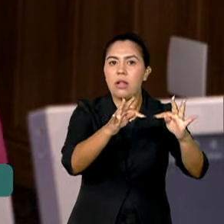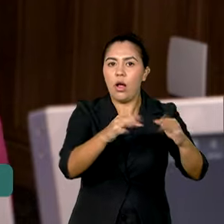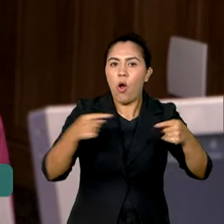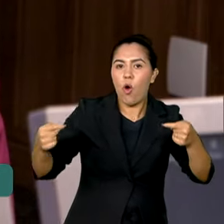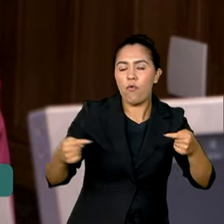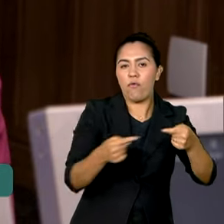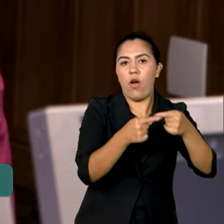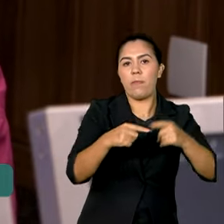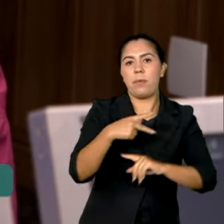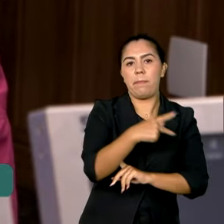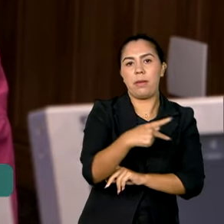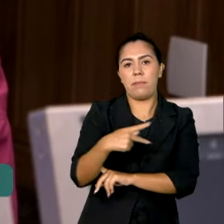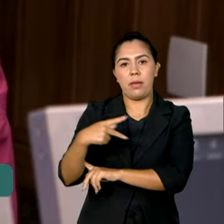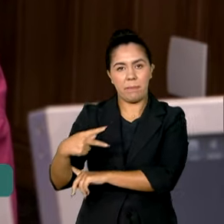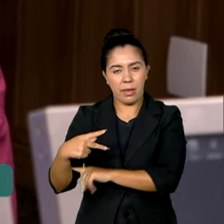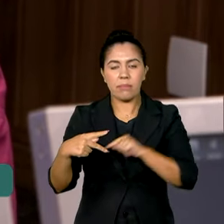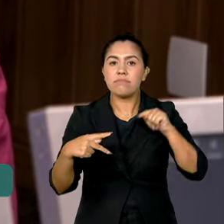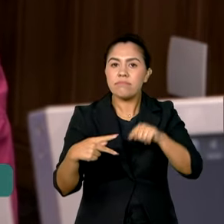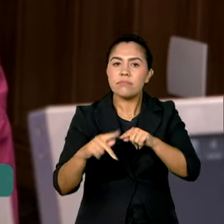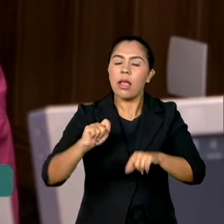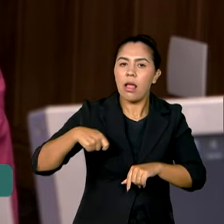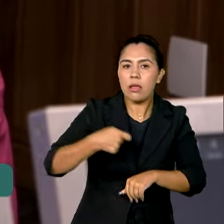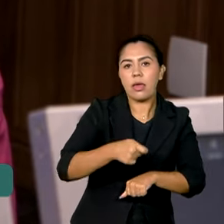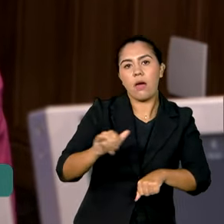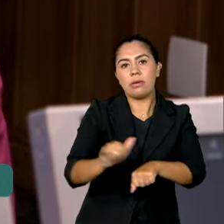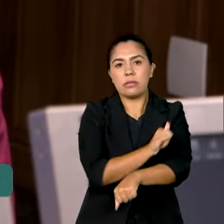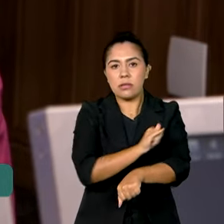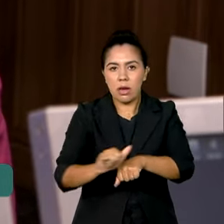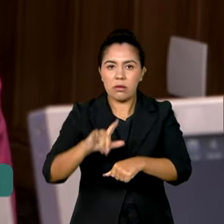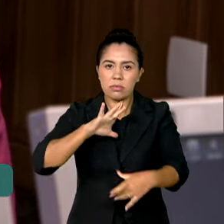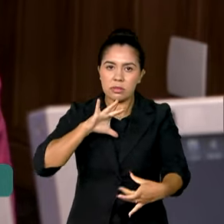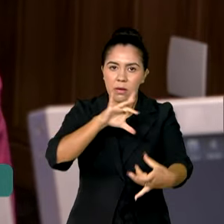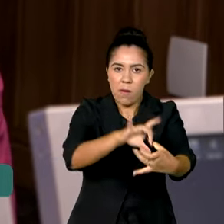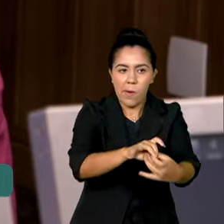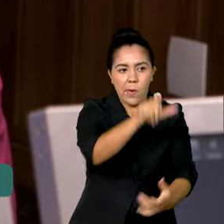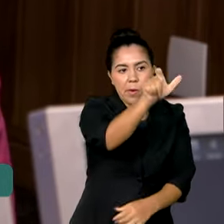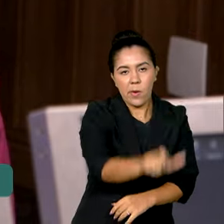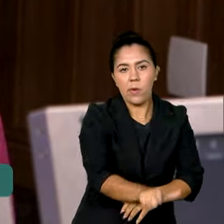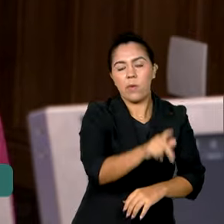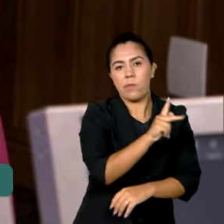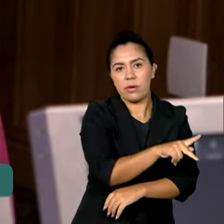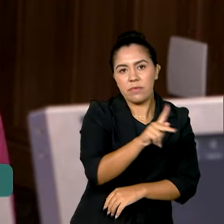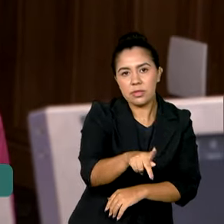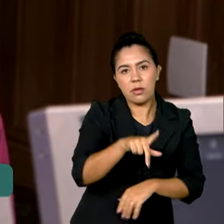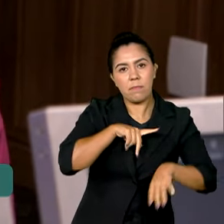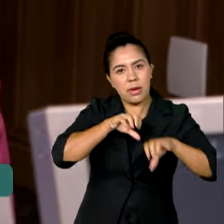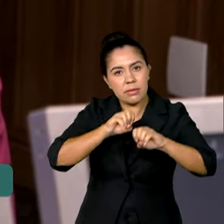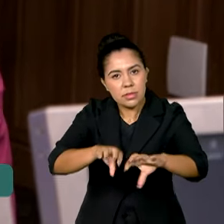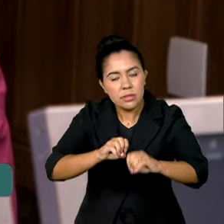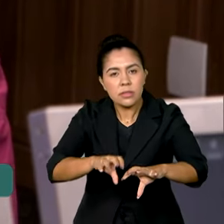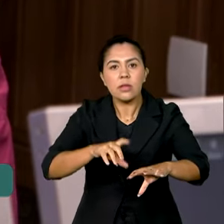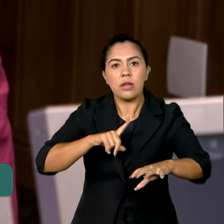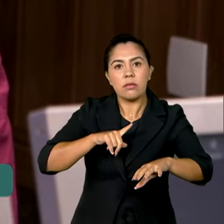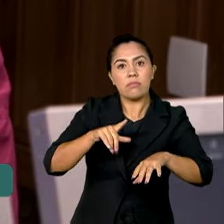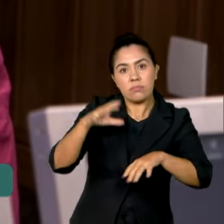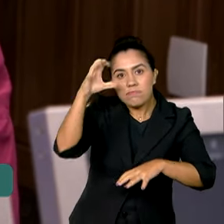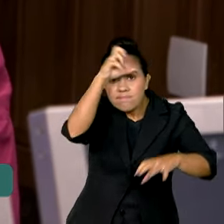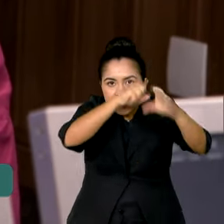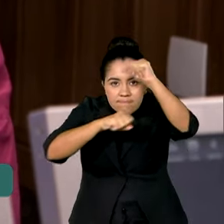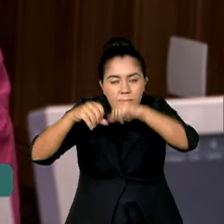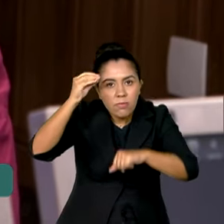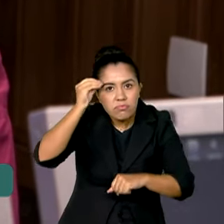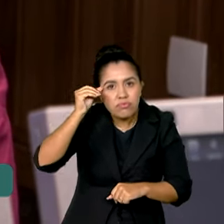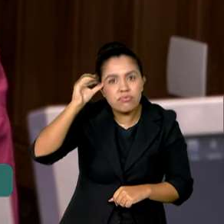Então, sempre como uma ferramenta aliada ao professor no processo de ensino e aprendizagem. Tanto o governo